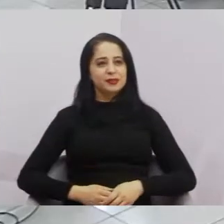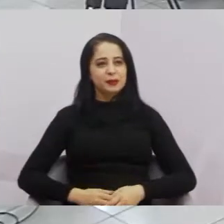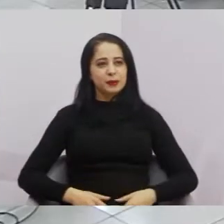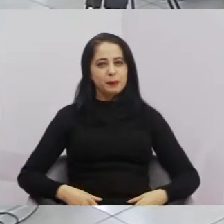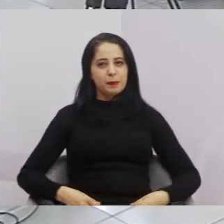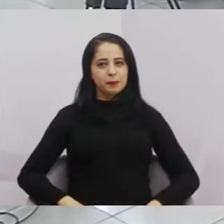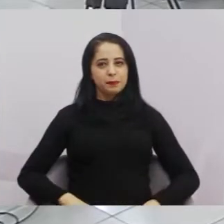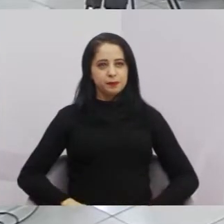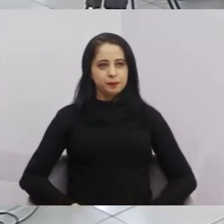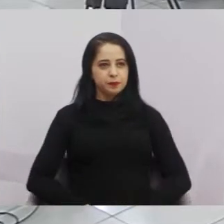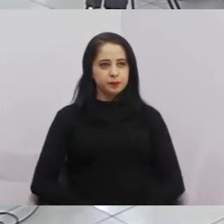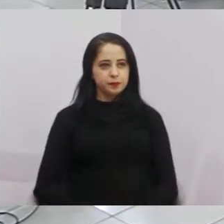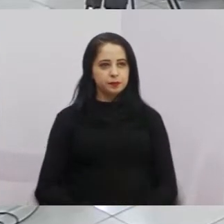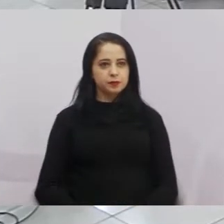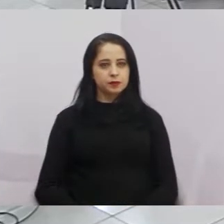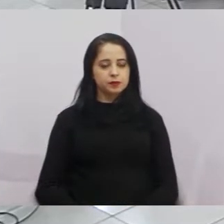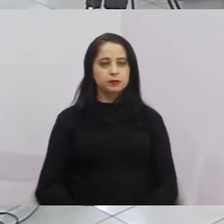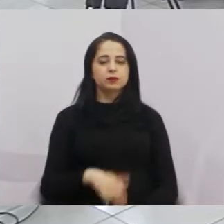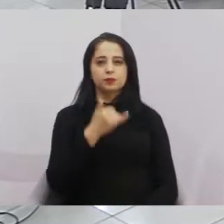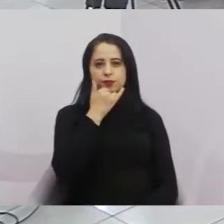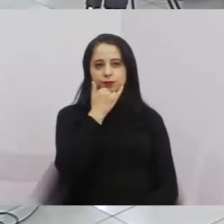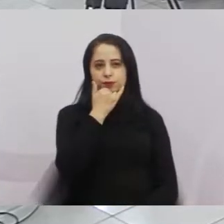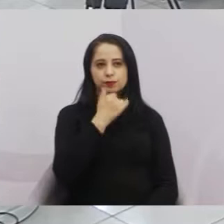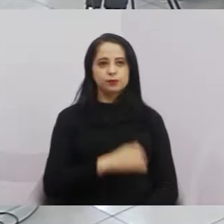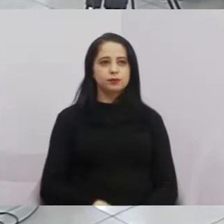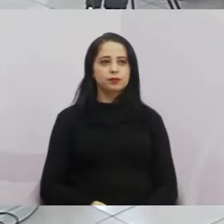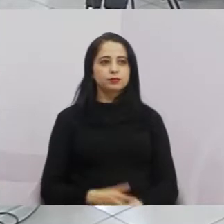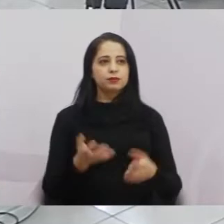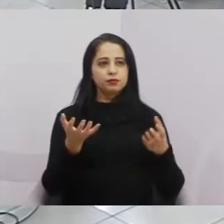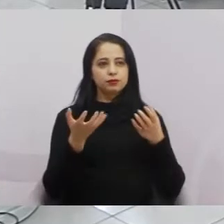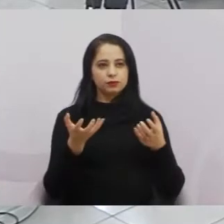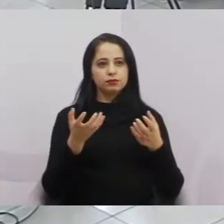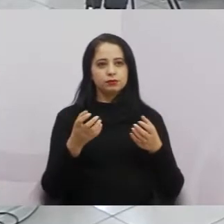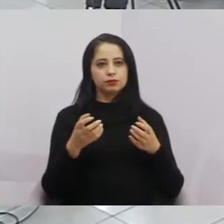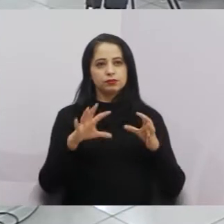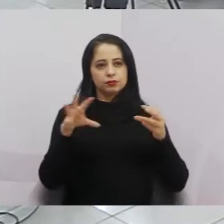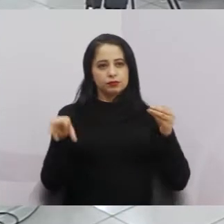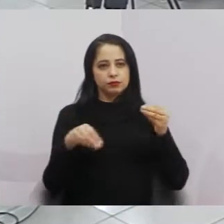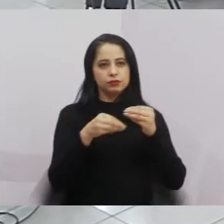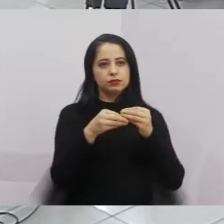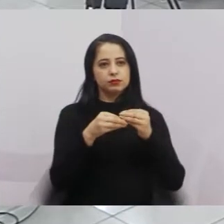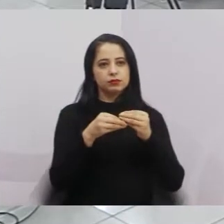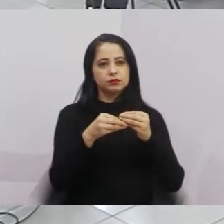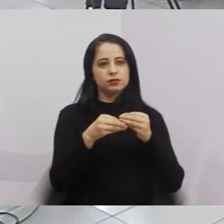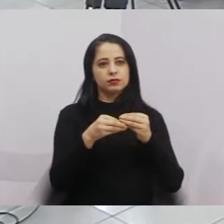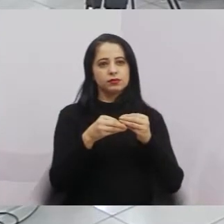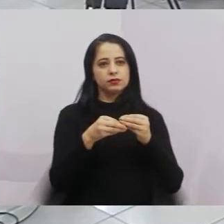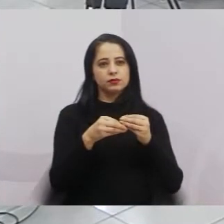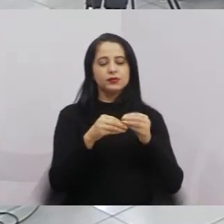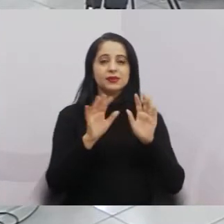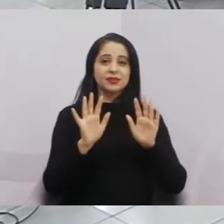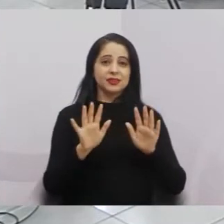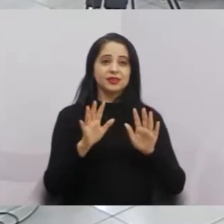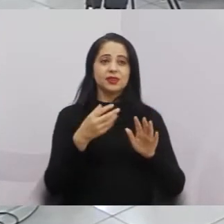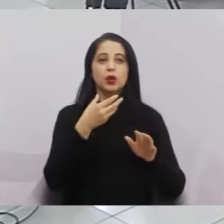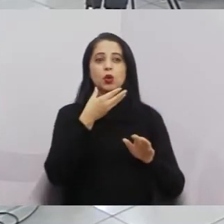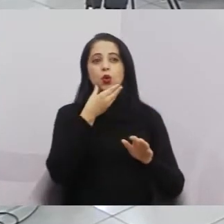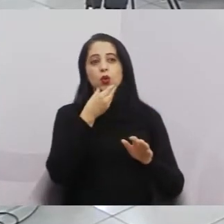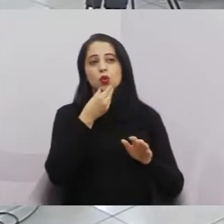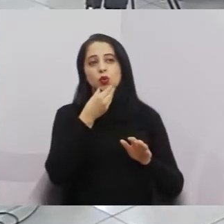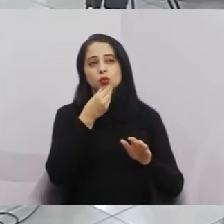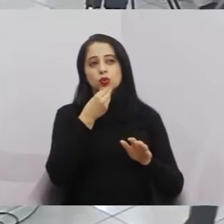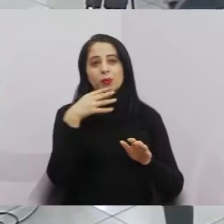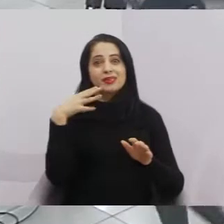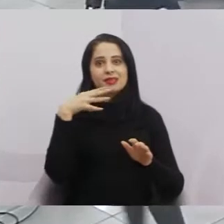Bom, gostaria de comentar... Desculpa, é que eu estou querendo falar e os homens são mais rápidos que as mulheres aqui. Quando eu vi, já tenho na